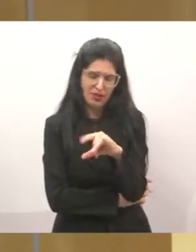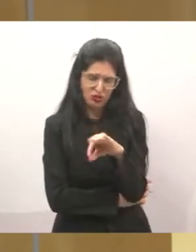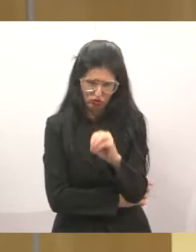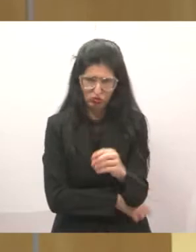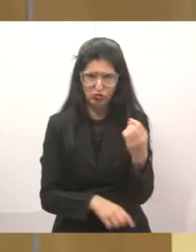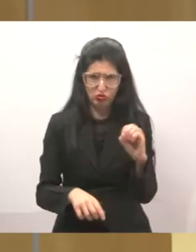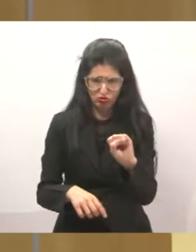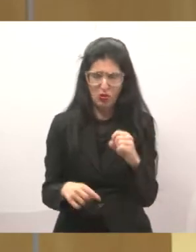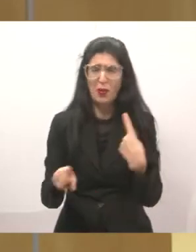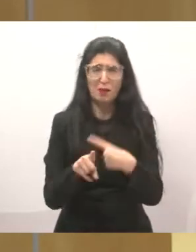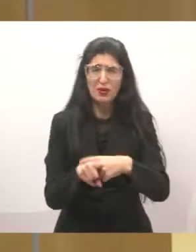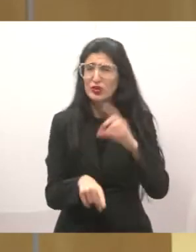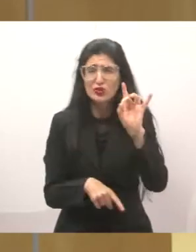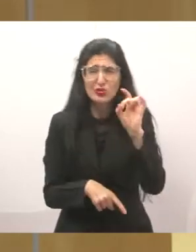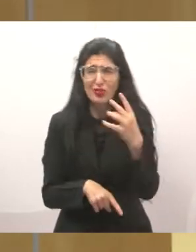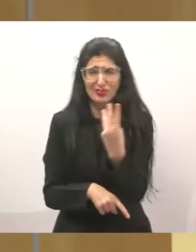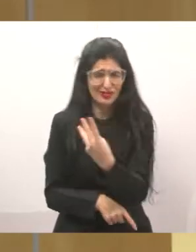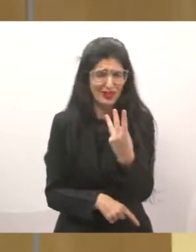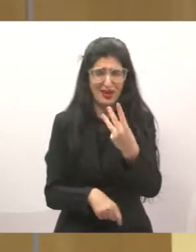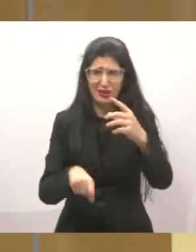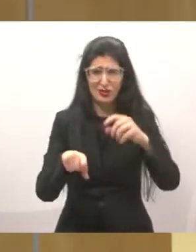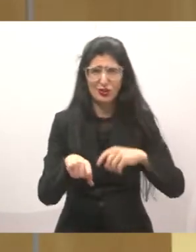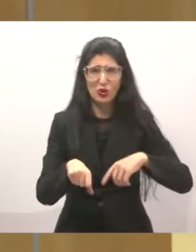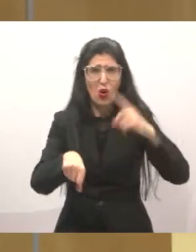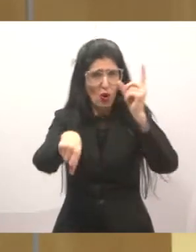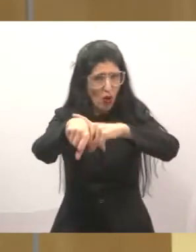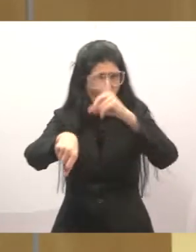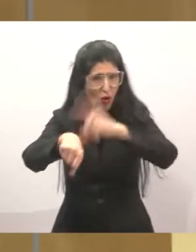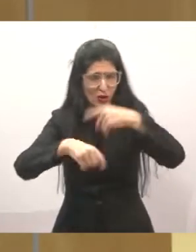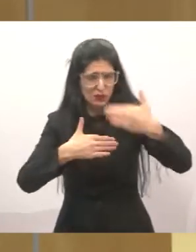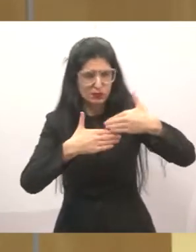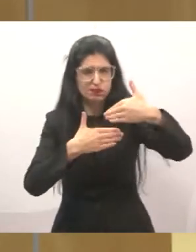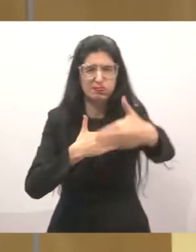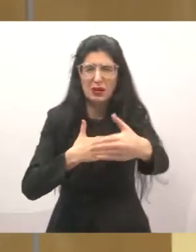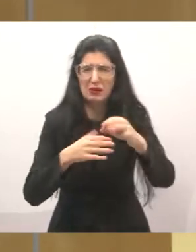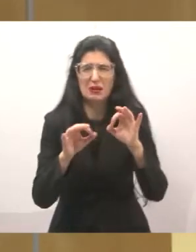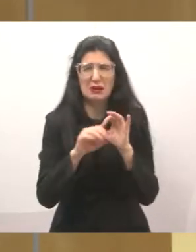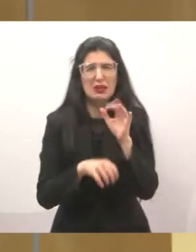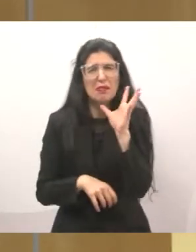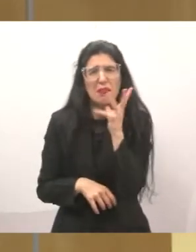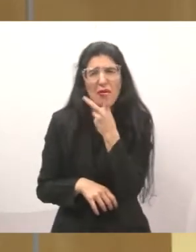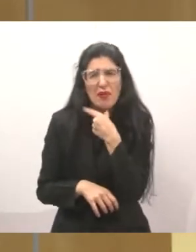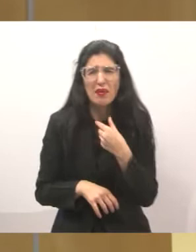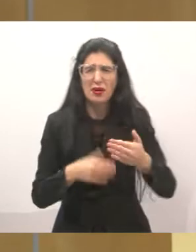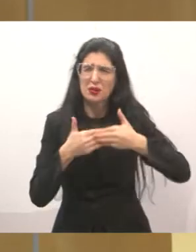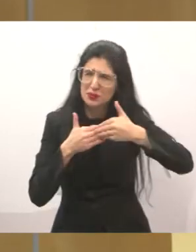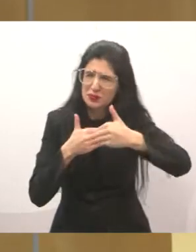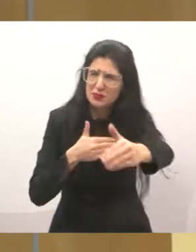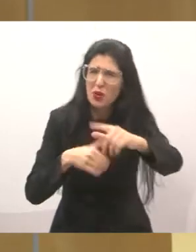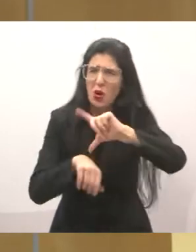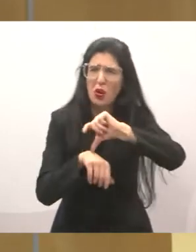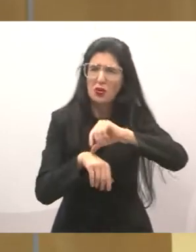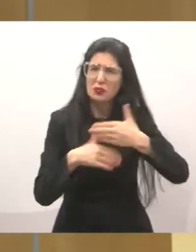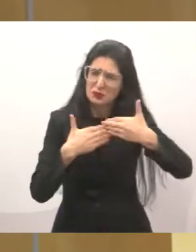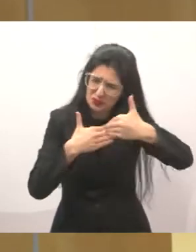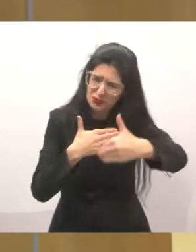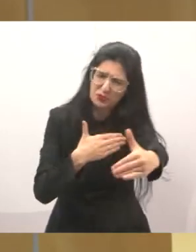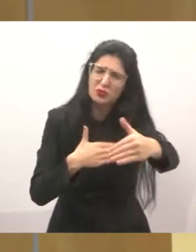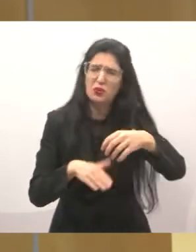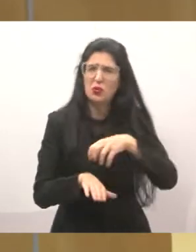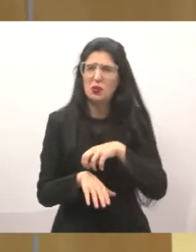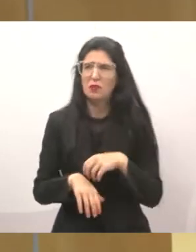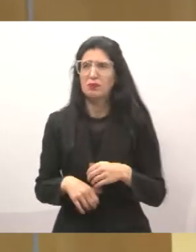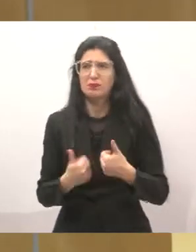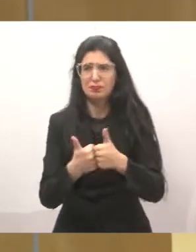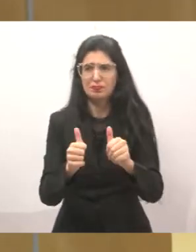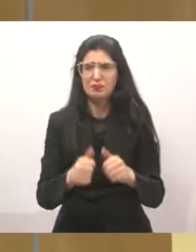horários. E fiquei surpreso em saber, vereador Juarez, que foi retirado o